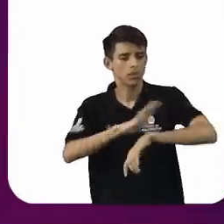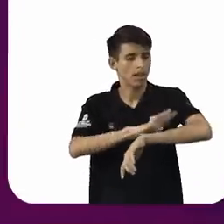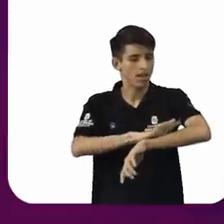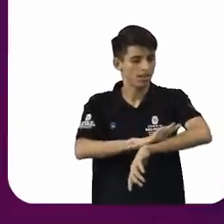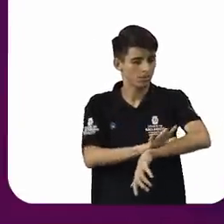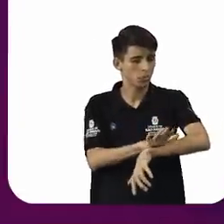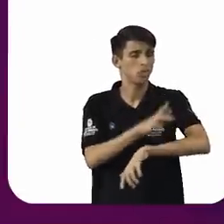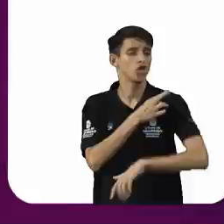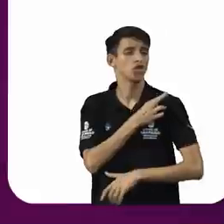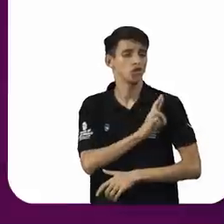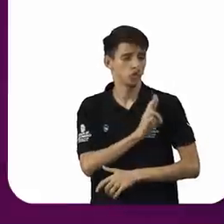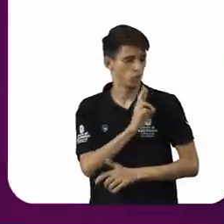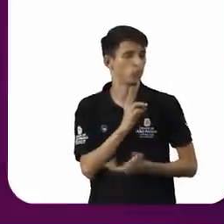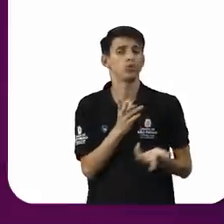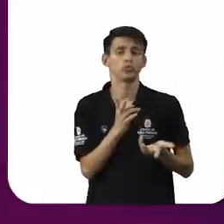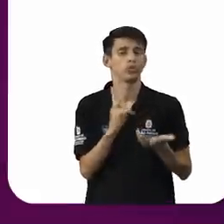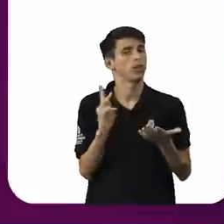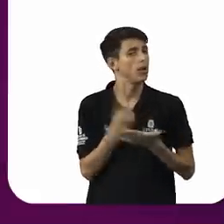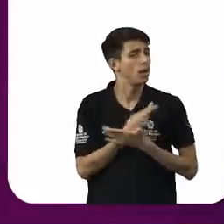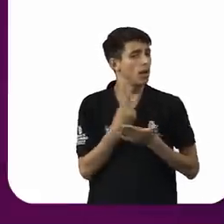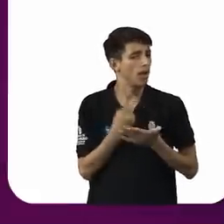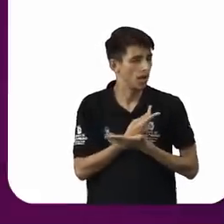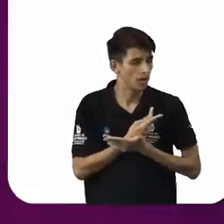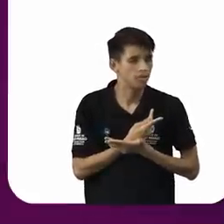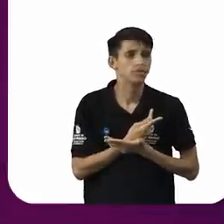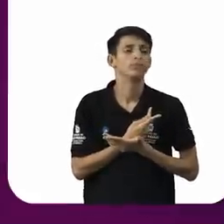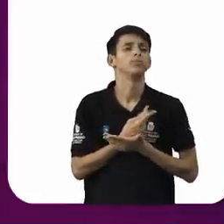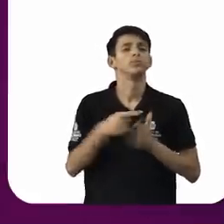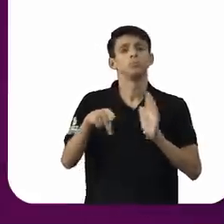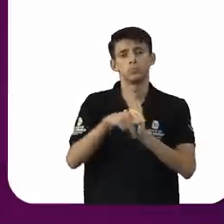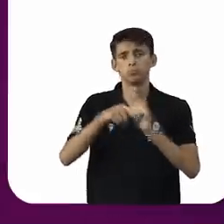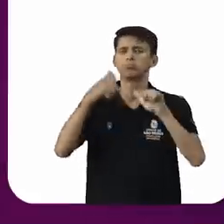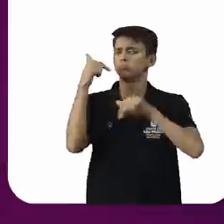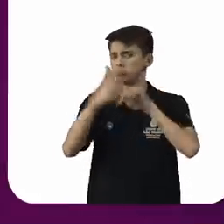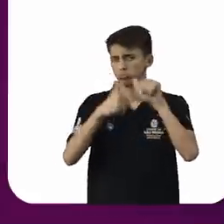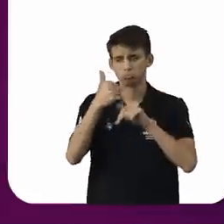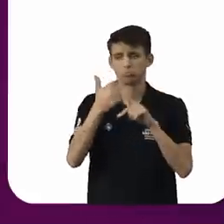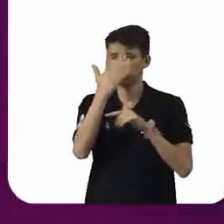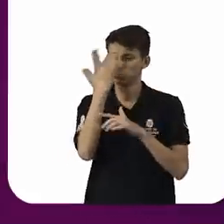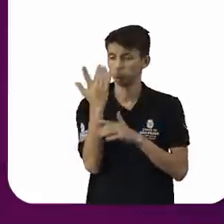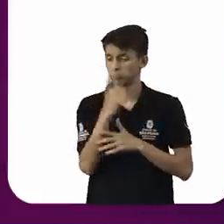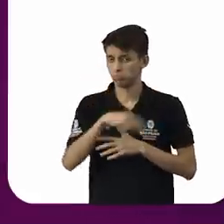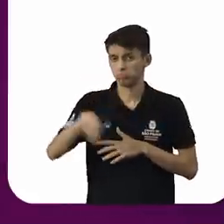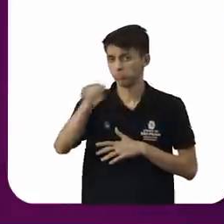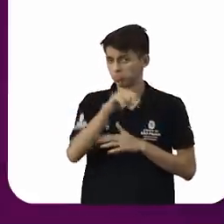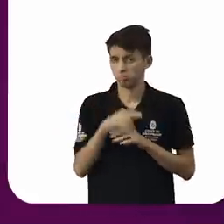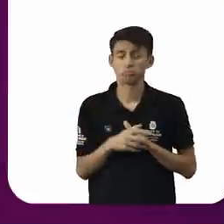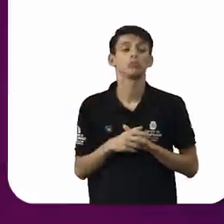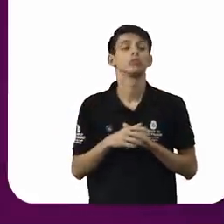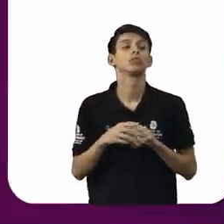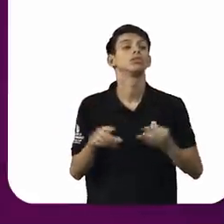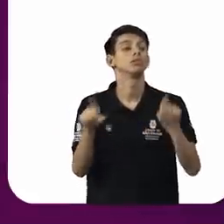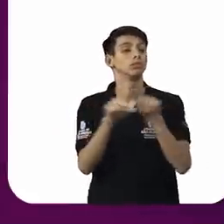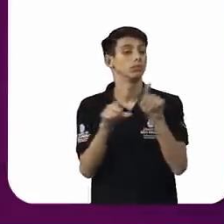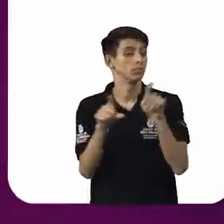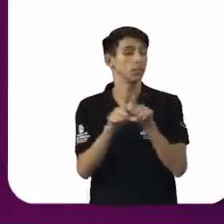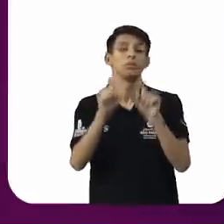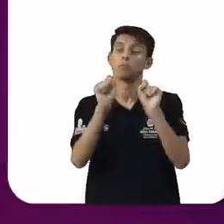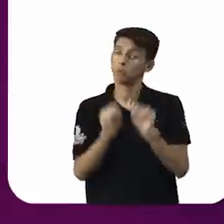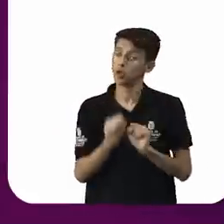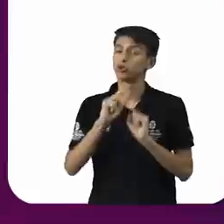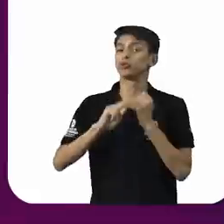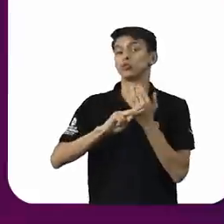civil, trabalhista, administrativo, e que pode ser também um ilícito penal.